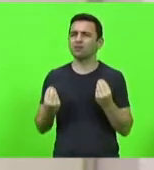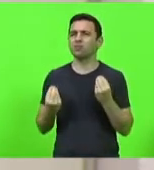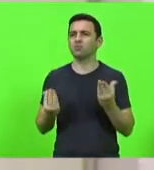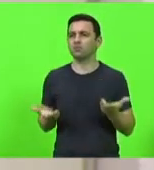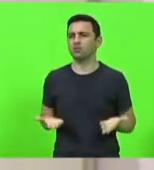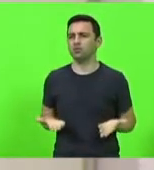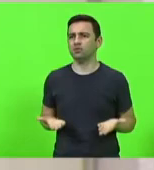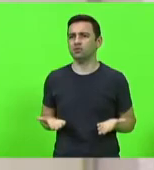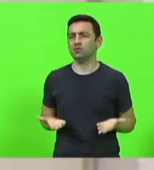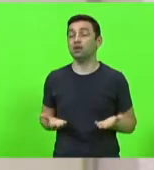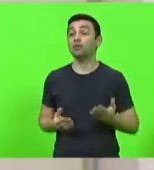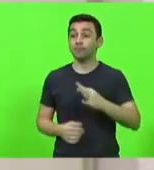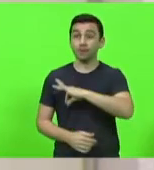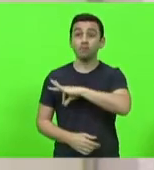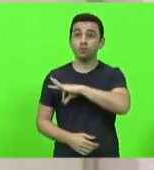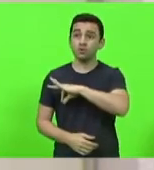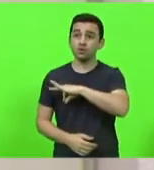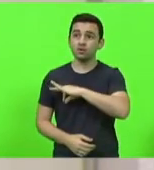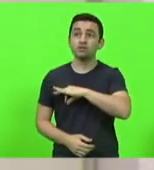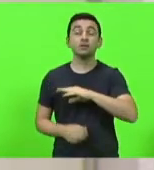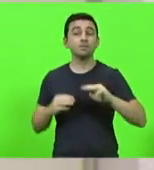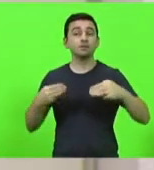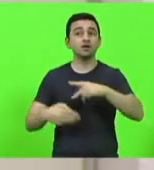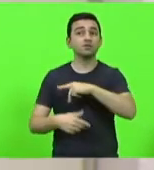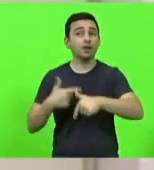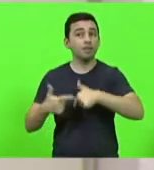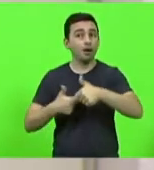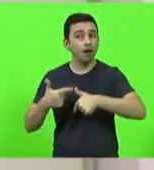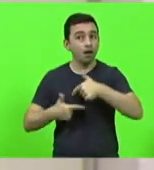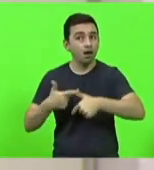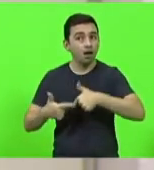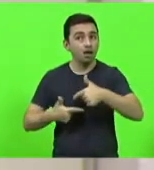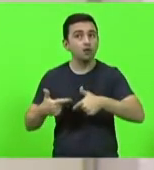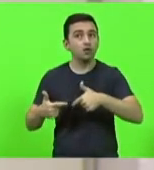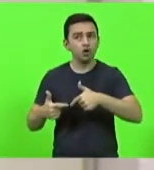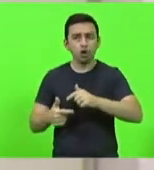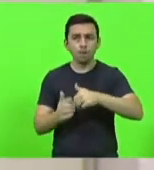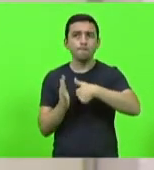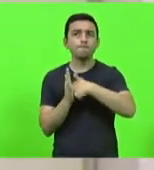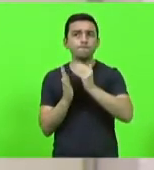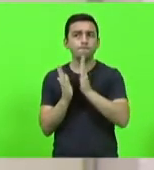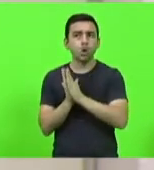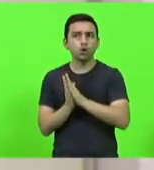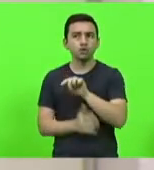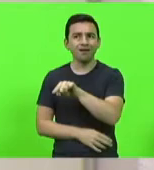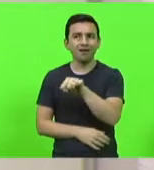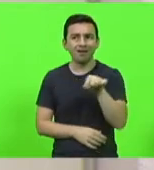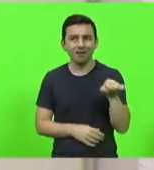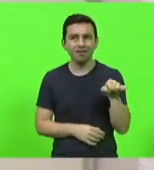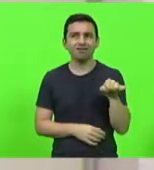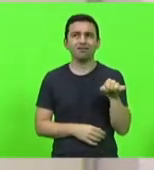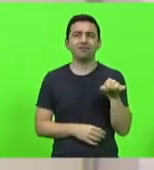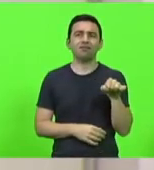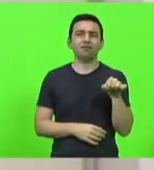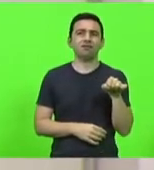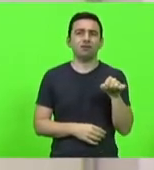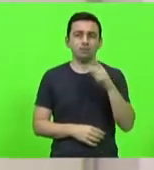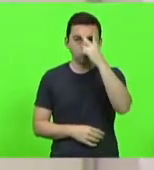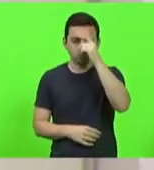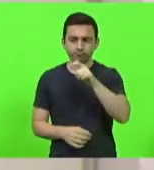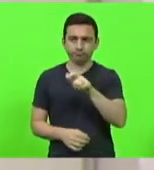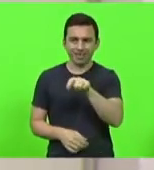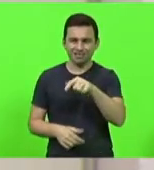A polícia, o Ministério do Trabalho, multou um plantador,